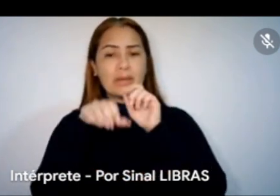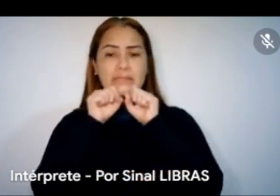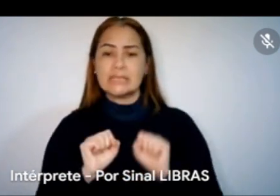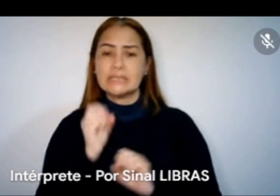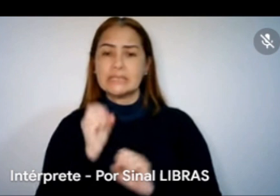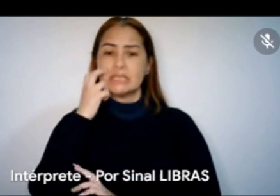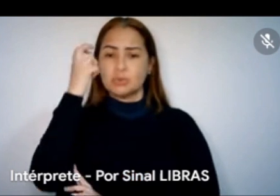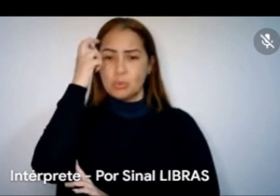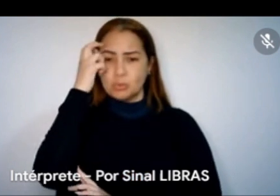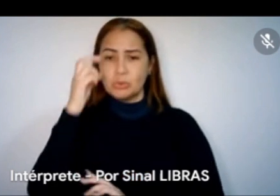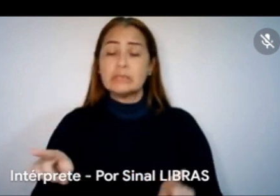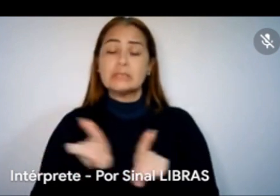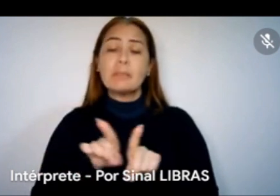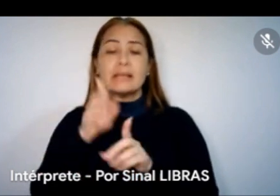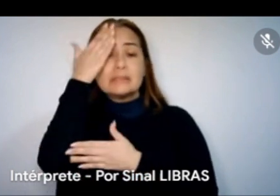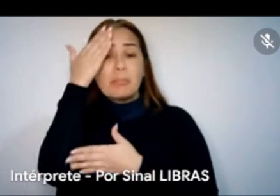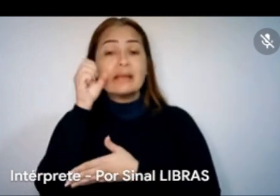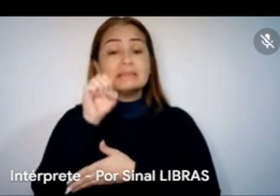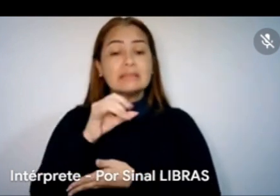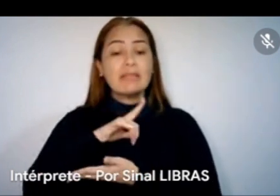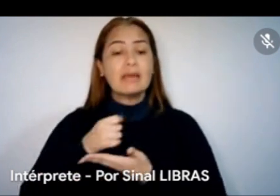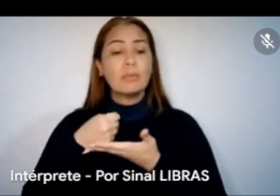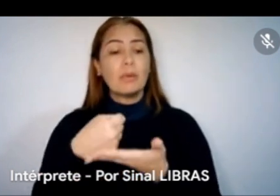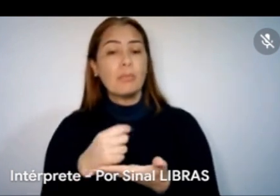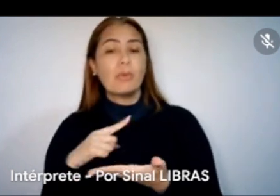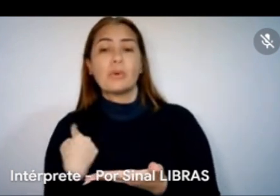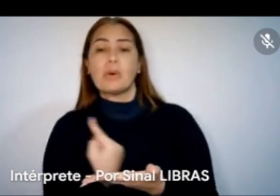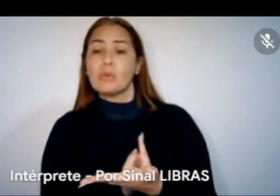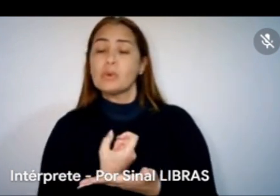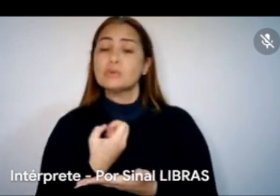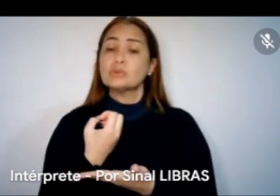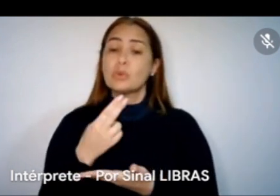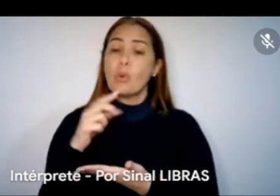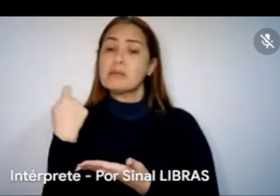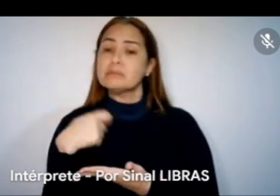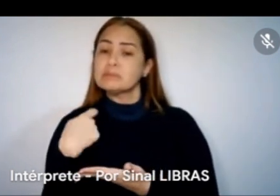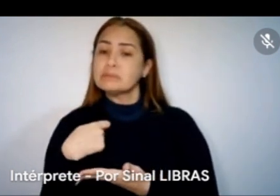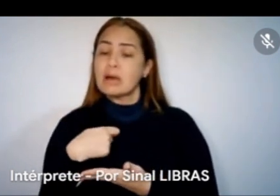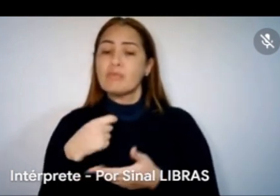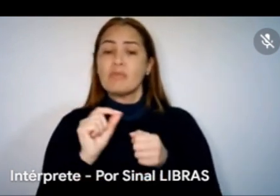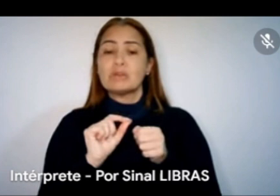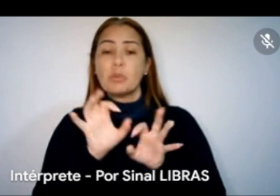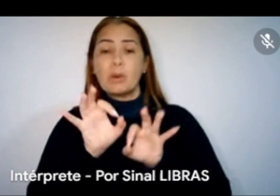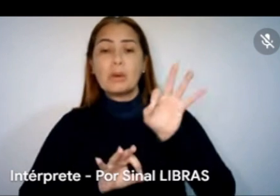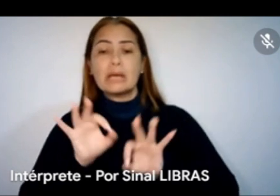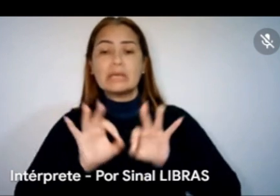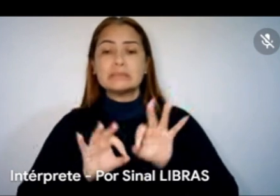contemplava a gente ou se precisava ser remanejado de uma atividade para a outra.